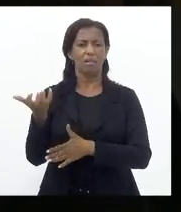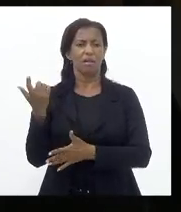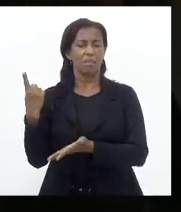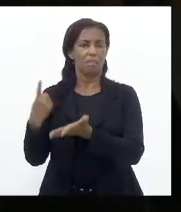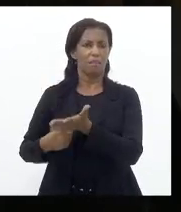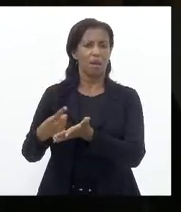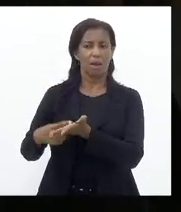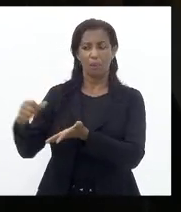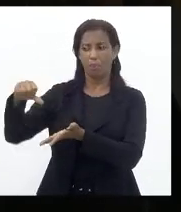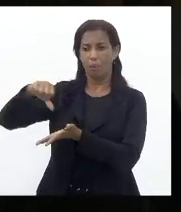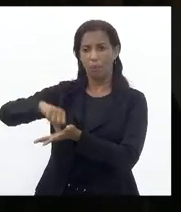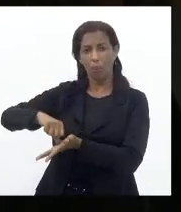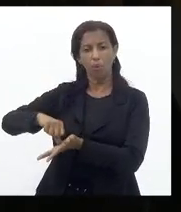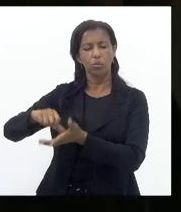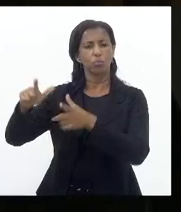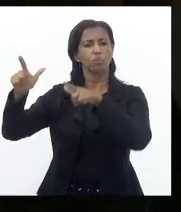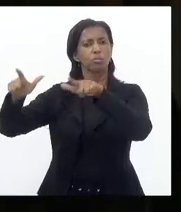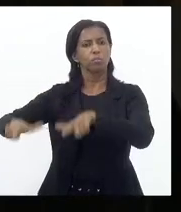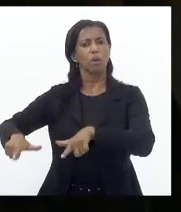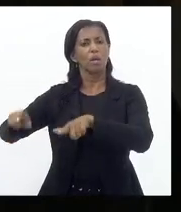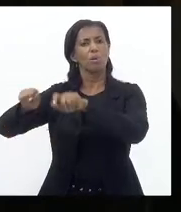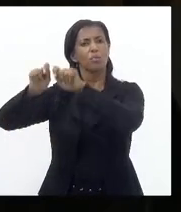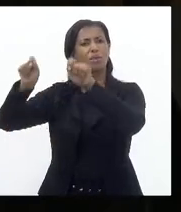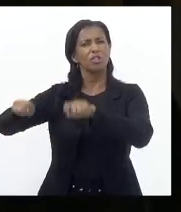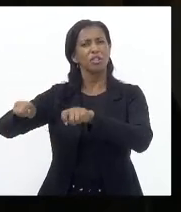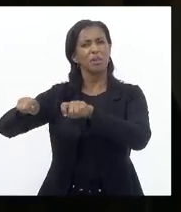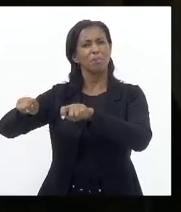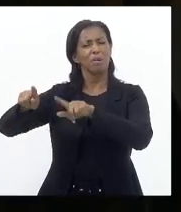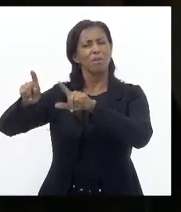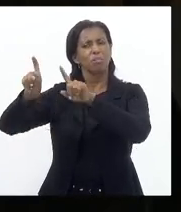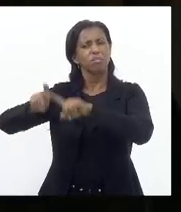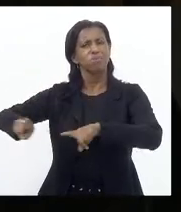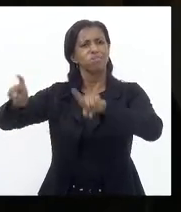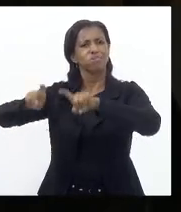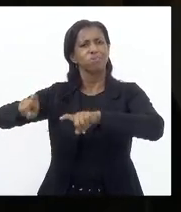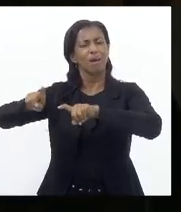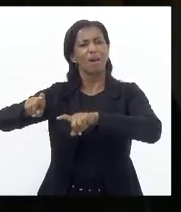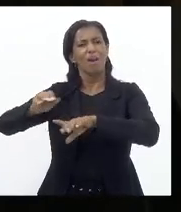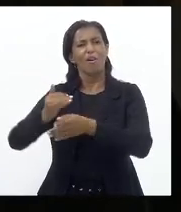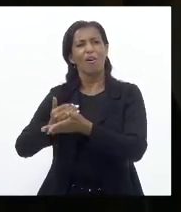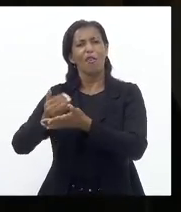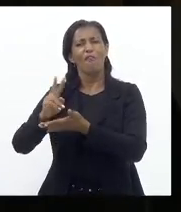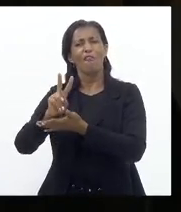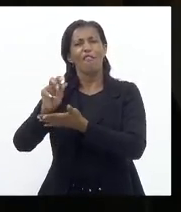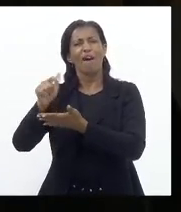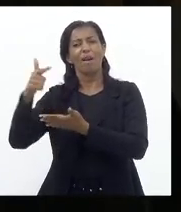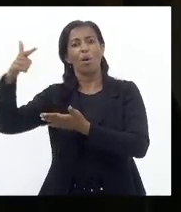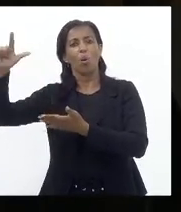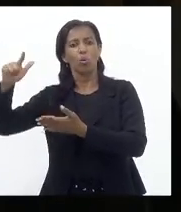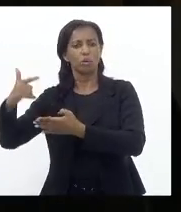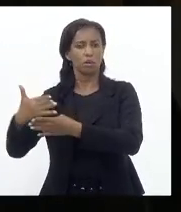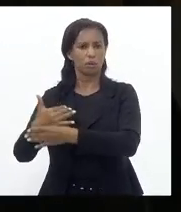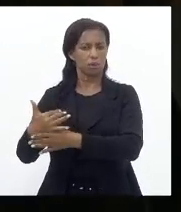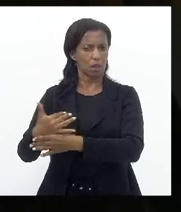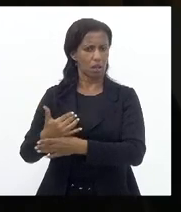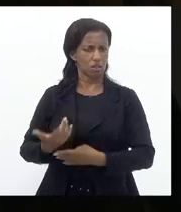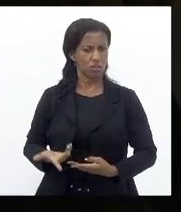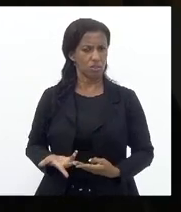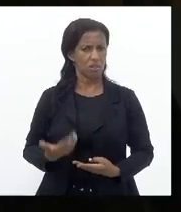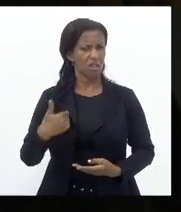o posto Local E o sistema Encaminha Abrindo vaga Para outras cidades Eu mesma